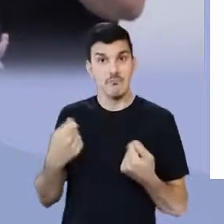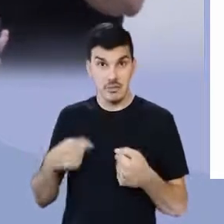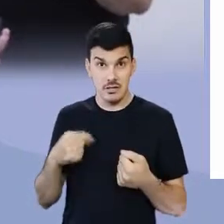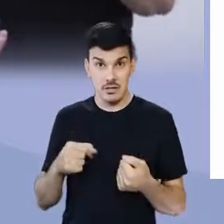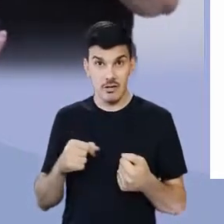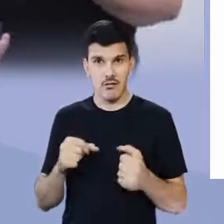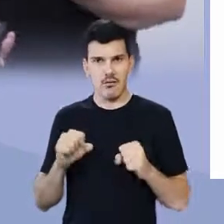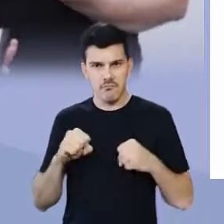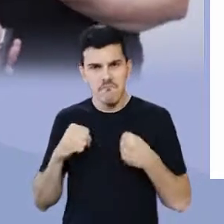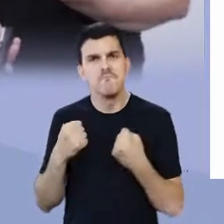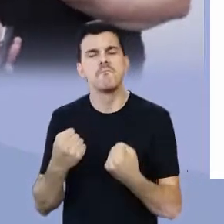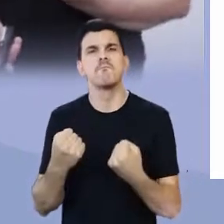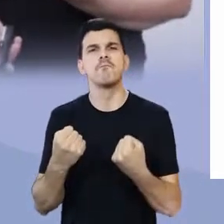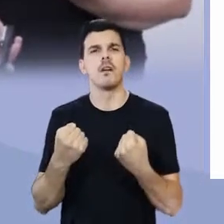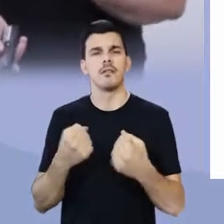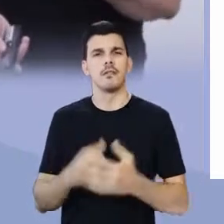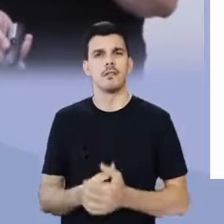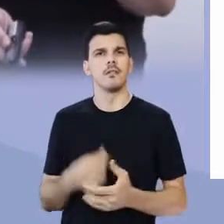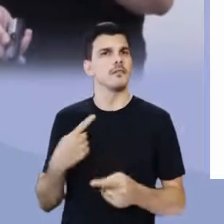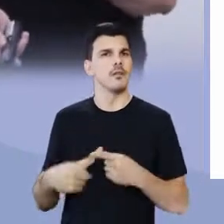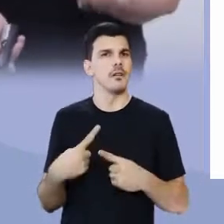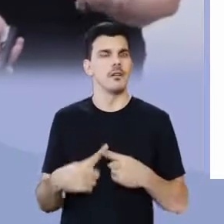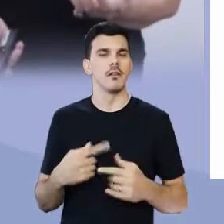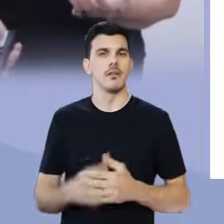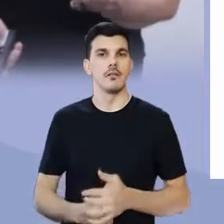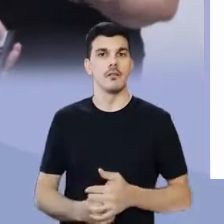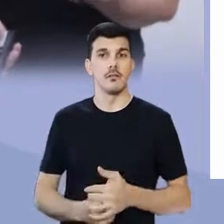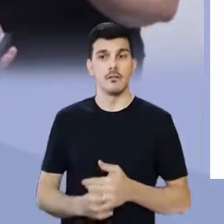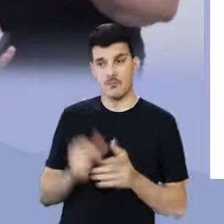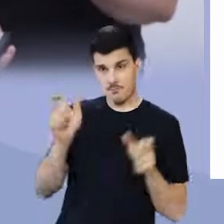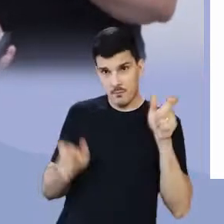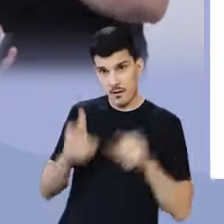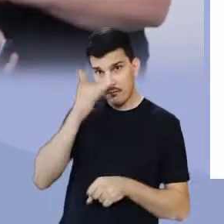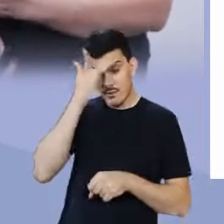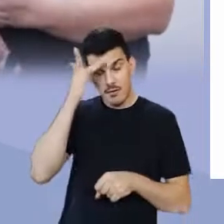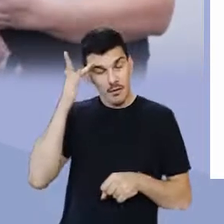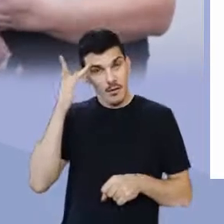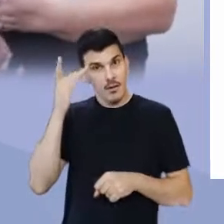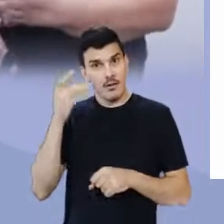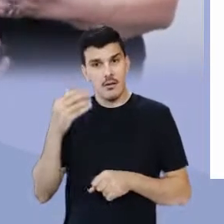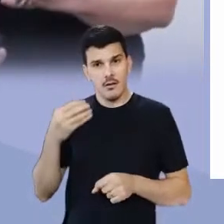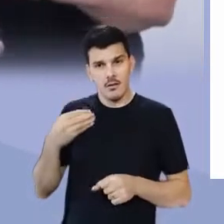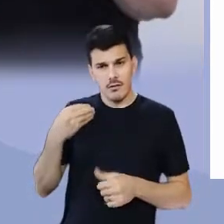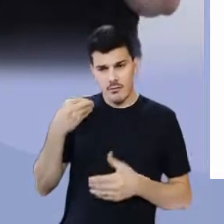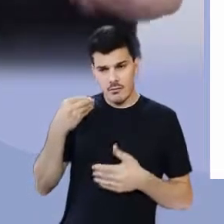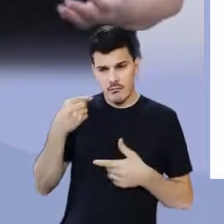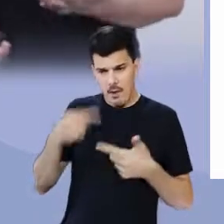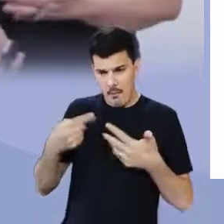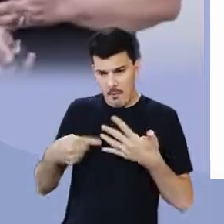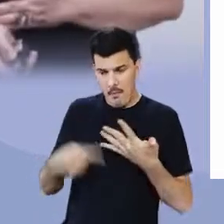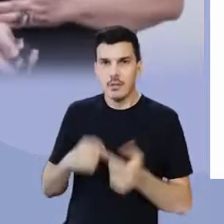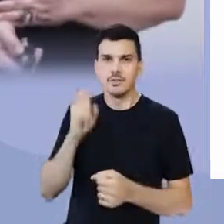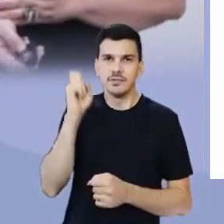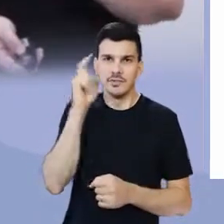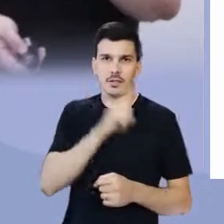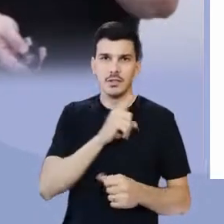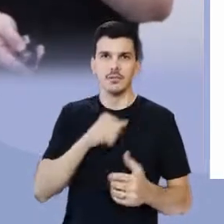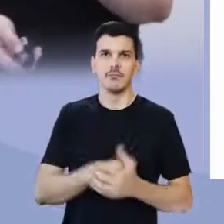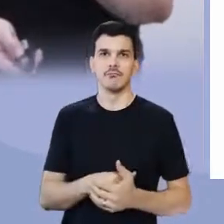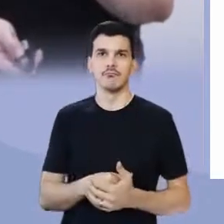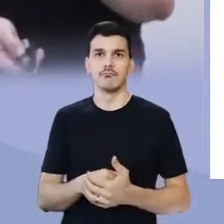caminhos desbravados, porque há pessoas que enfrentam vivências muito difíceis,